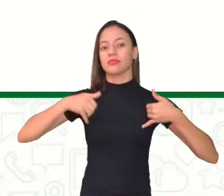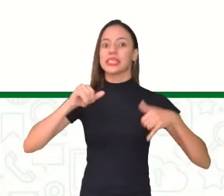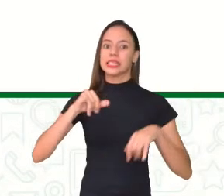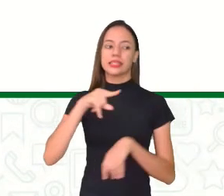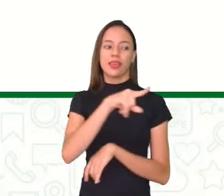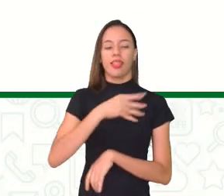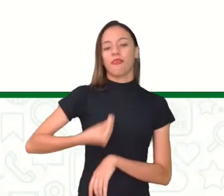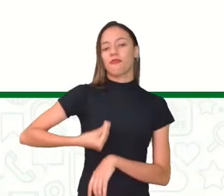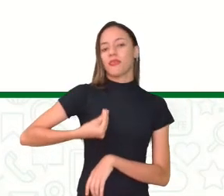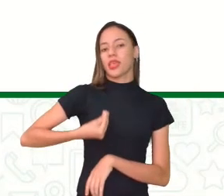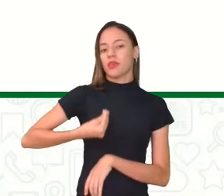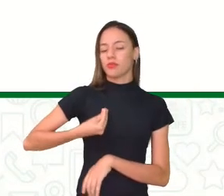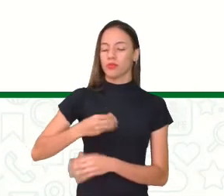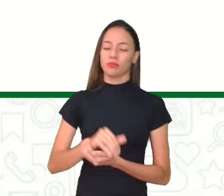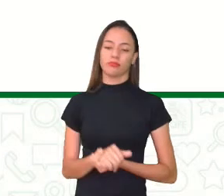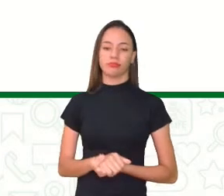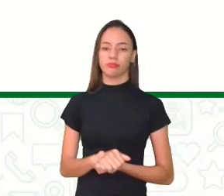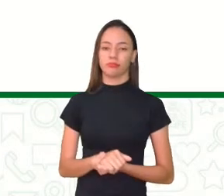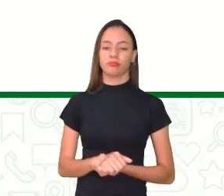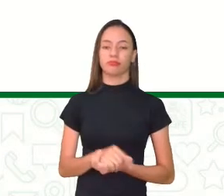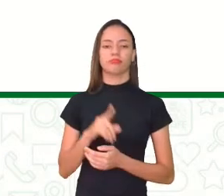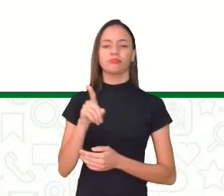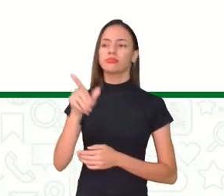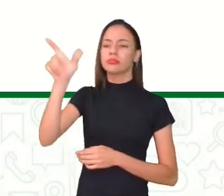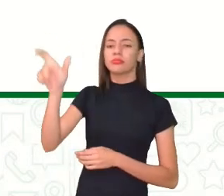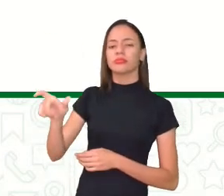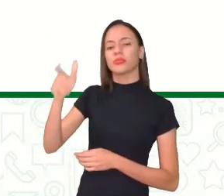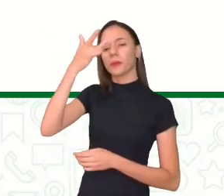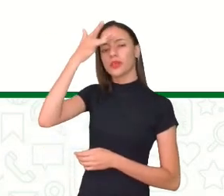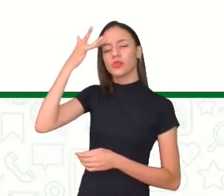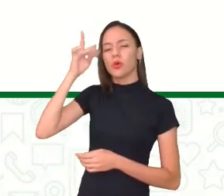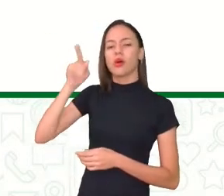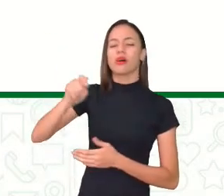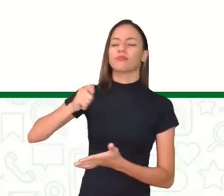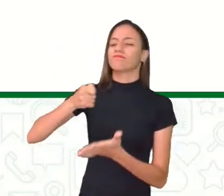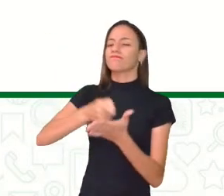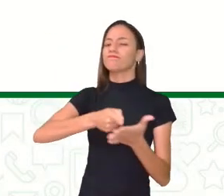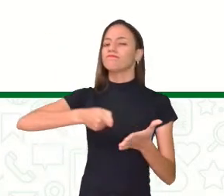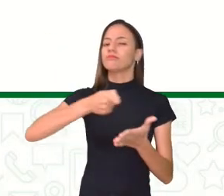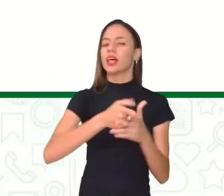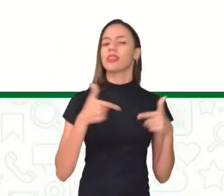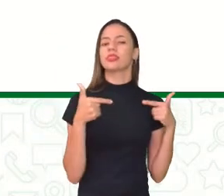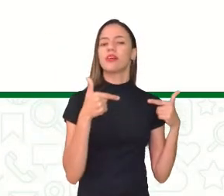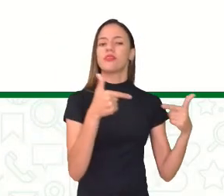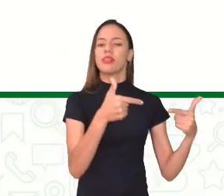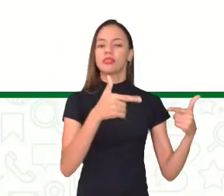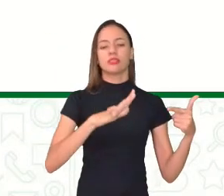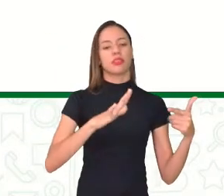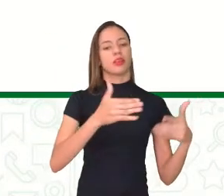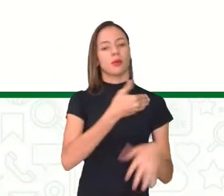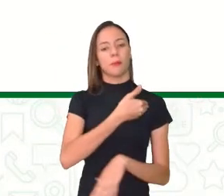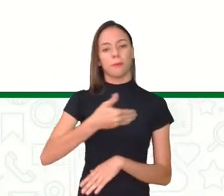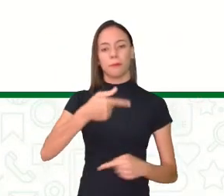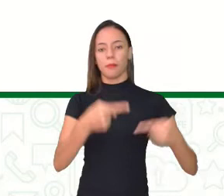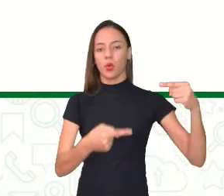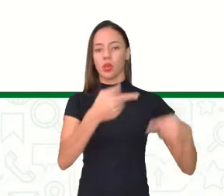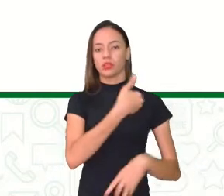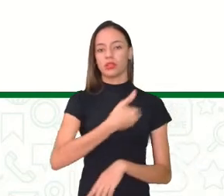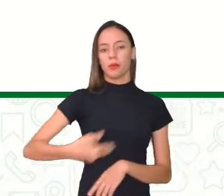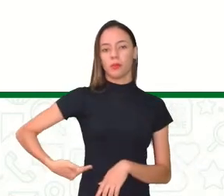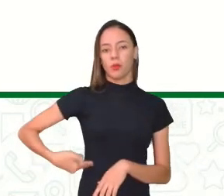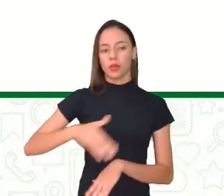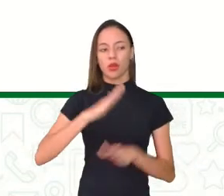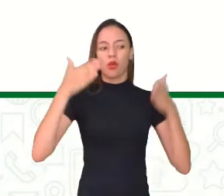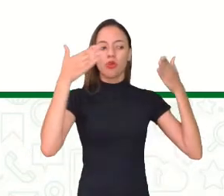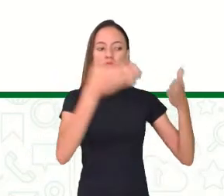estivesse vivo. E ele é uma pessoa que se dedicou muito a defender políticas públicas para a educação de jovens e adultos.